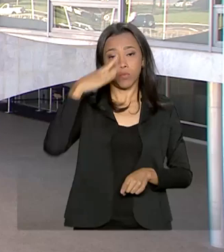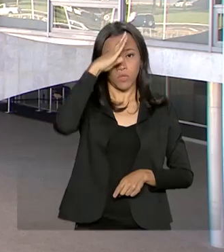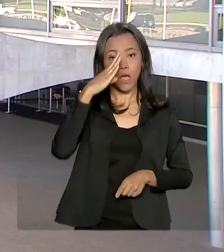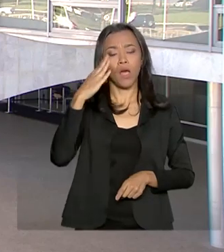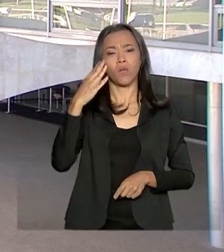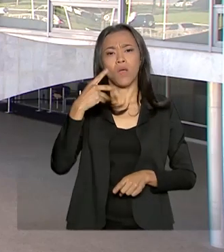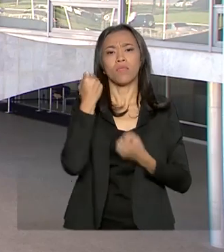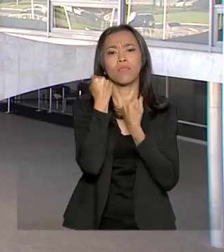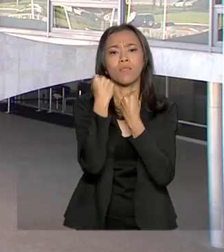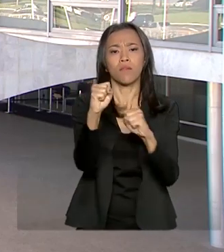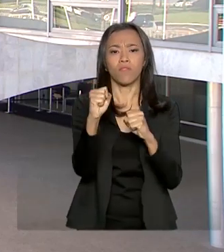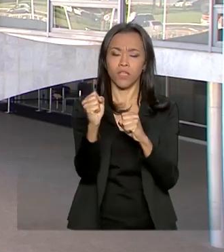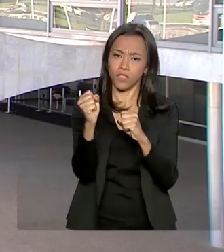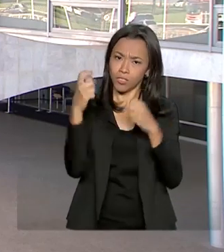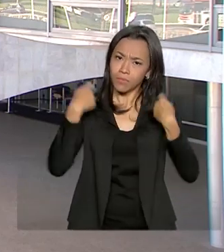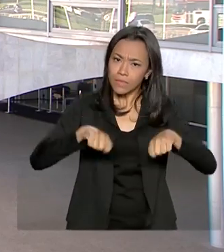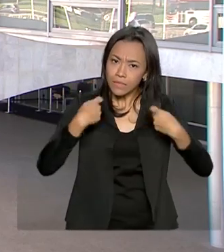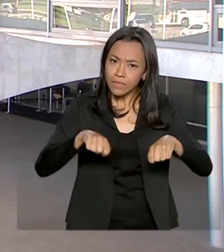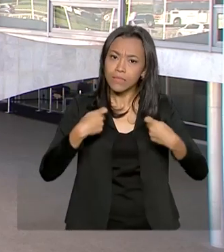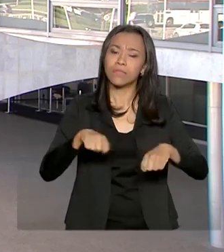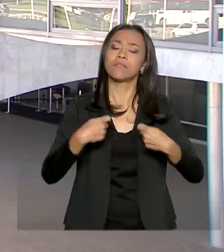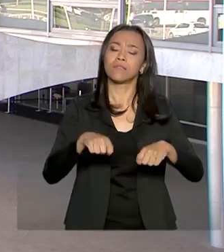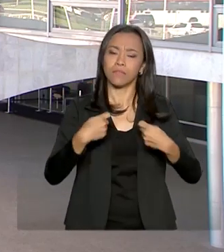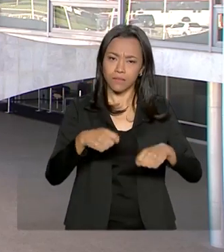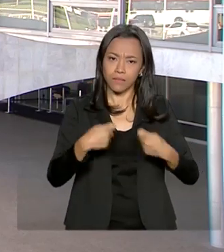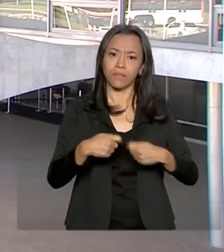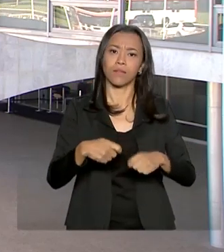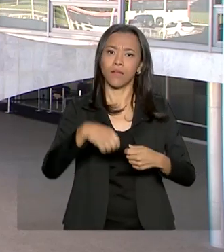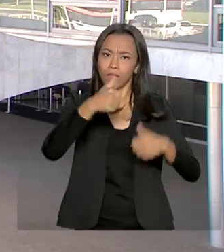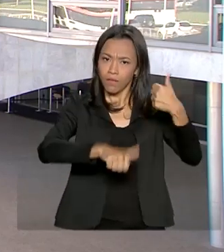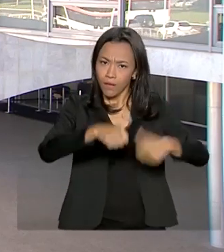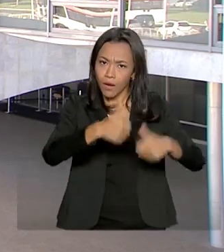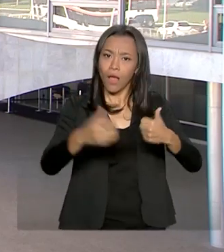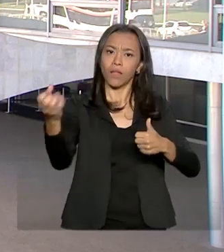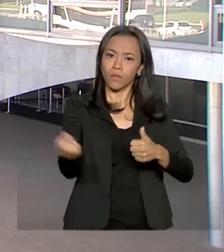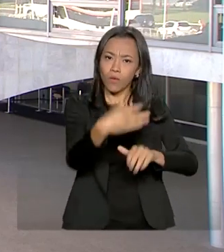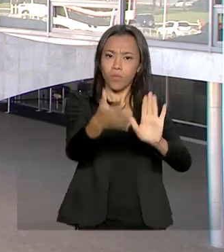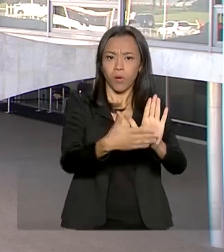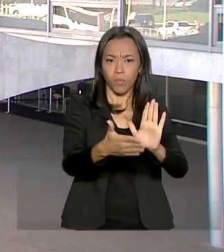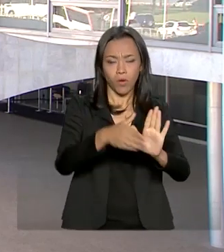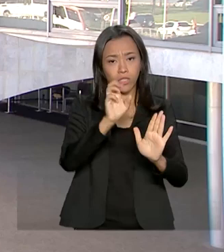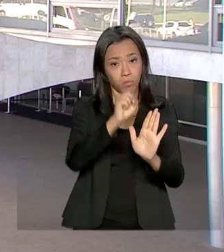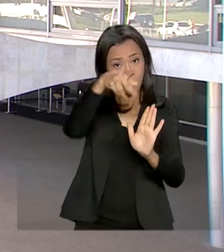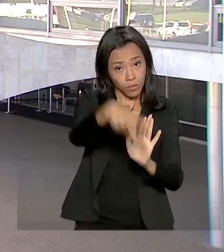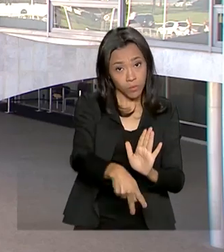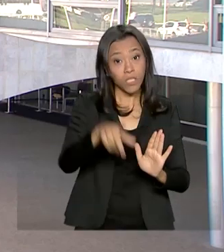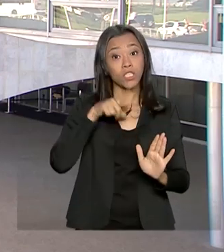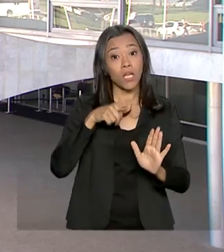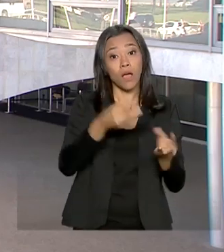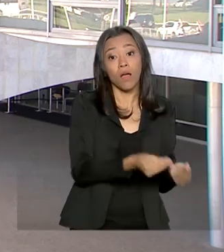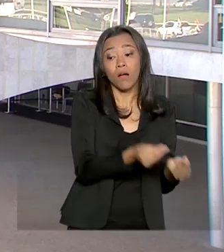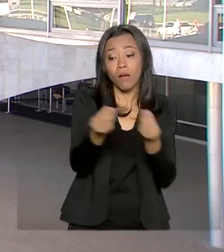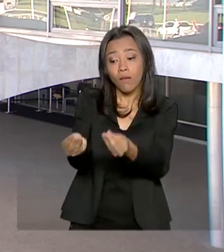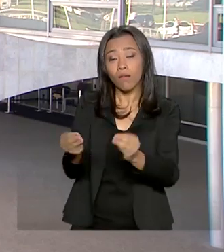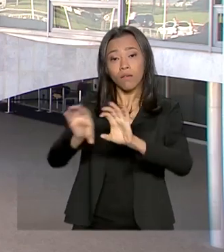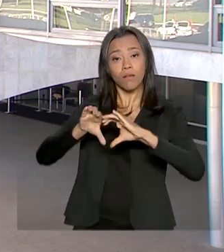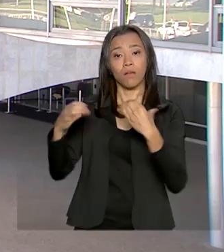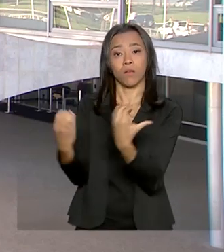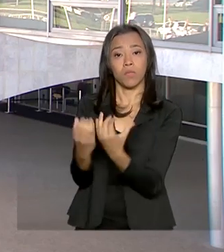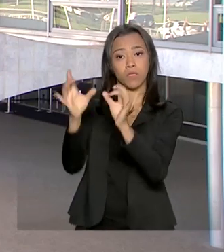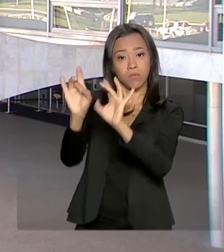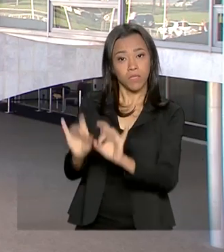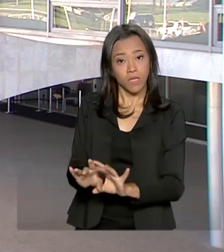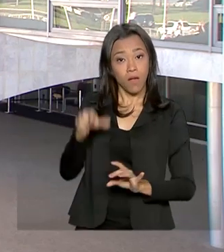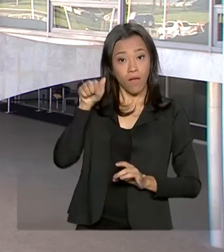necessidade da nova Previdência, que já está em análise no Congresso Nacional, na Câmara, numa comissão especial. Segundo o presidente,